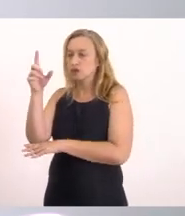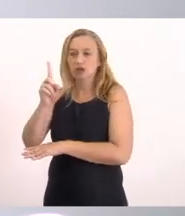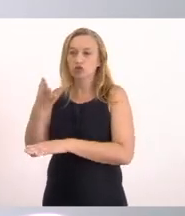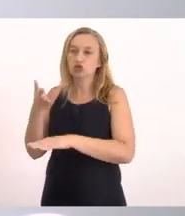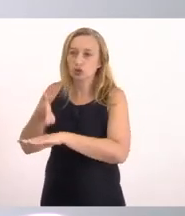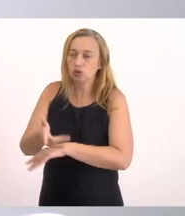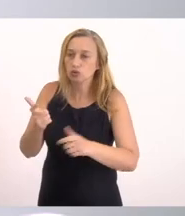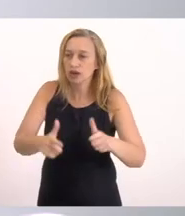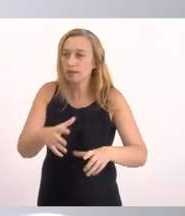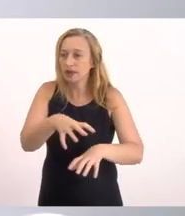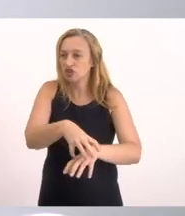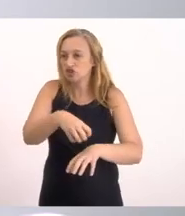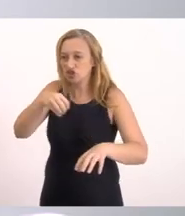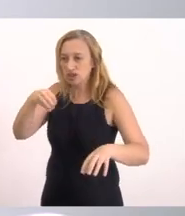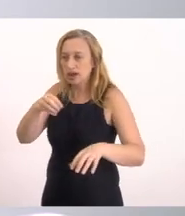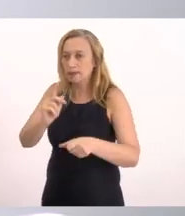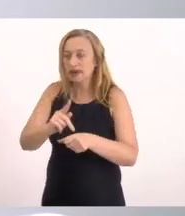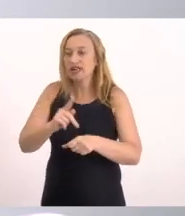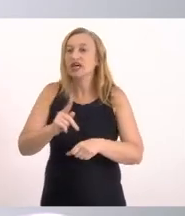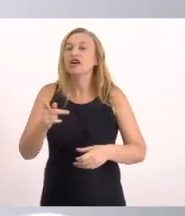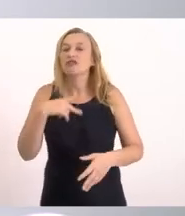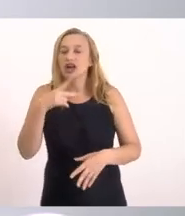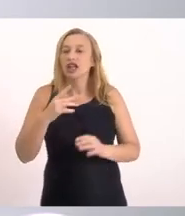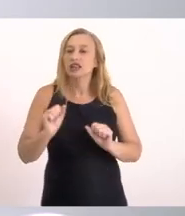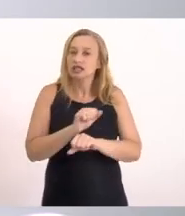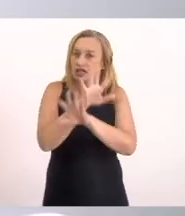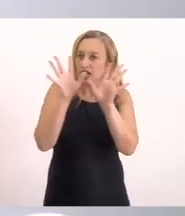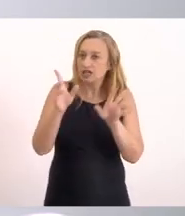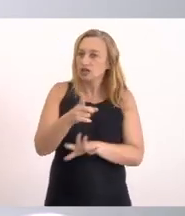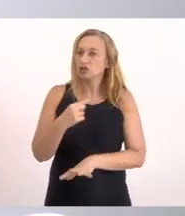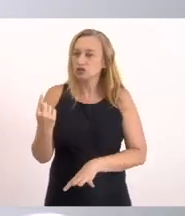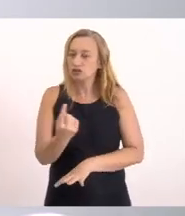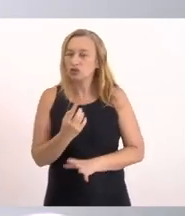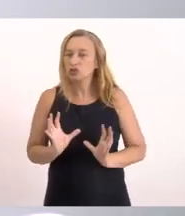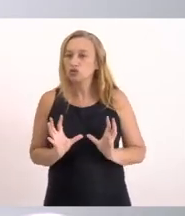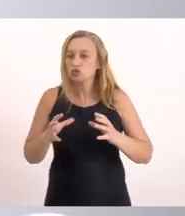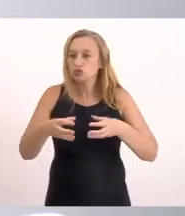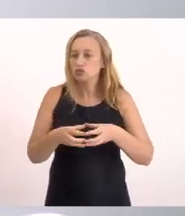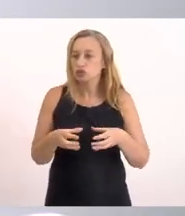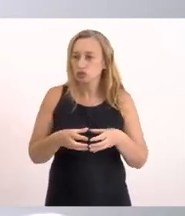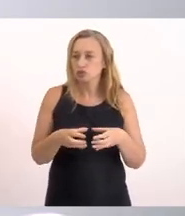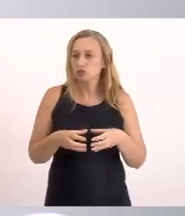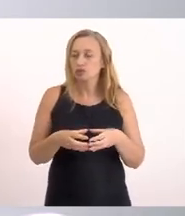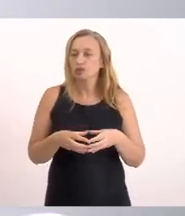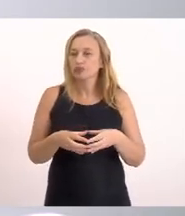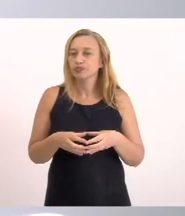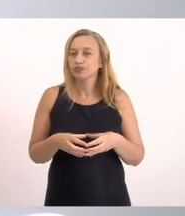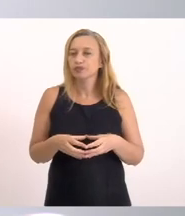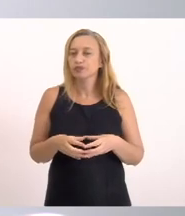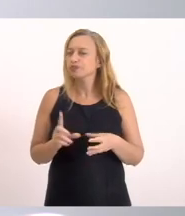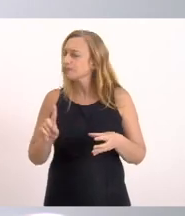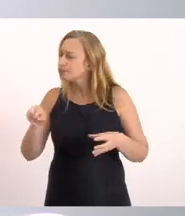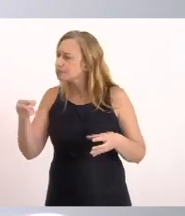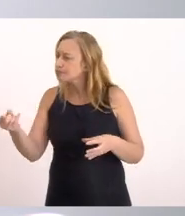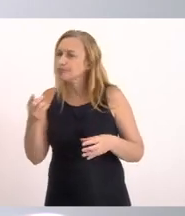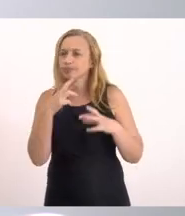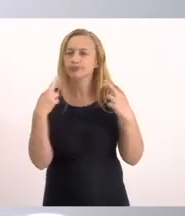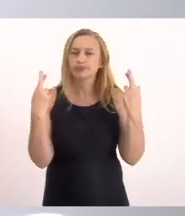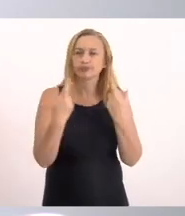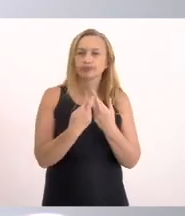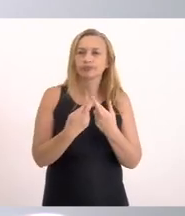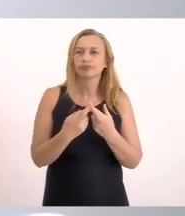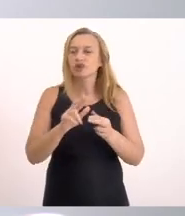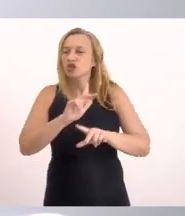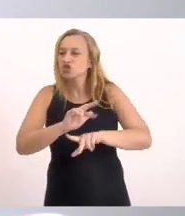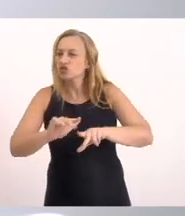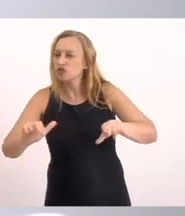chegou lá Então é para deixar claro Que a gente do coletivo Depois dessa reunião Com